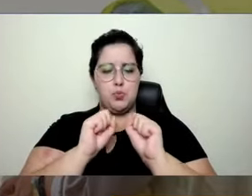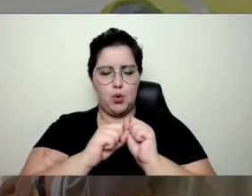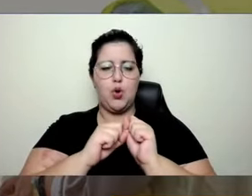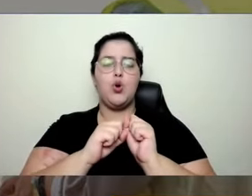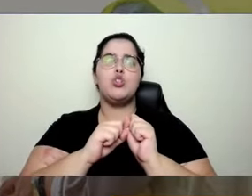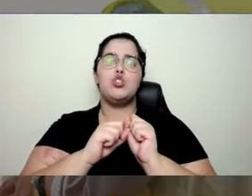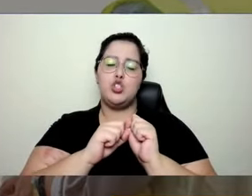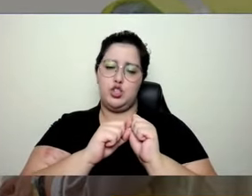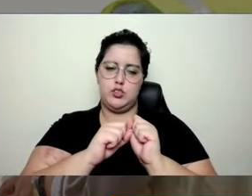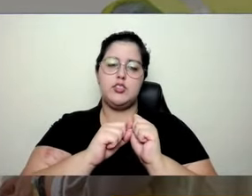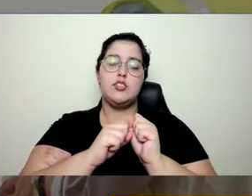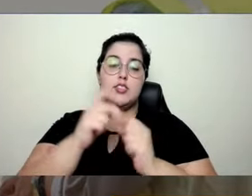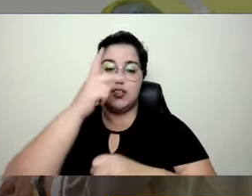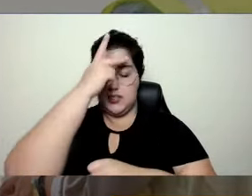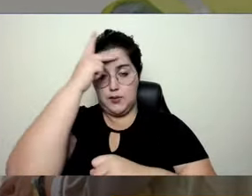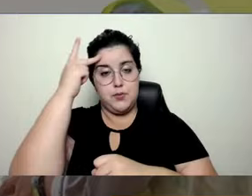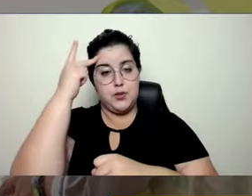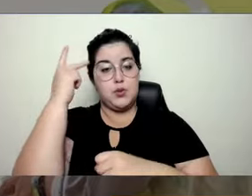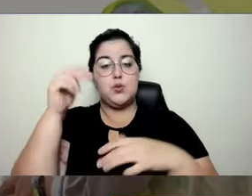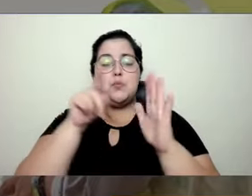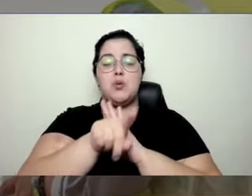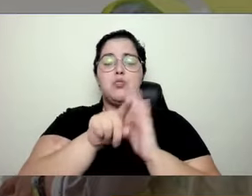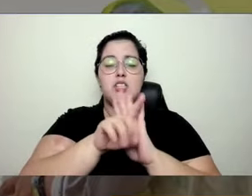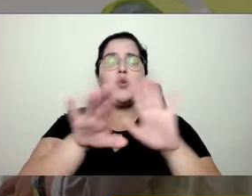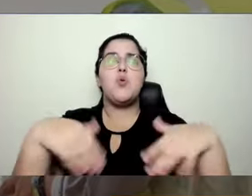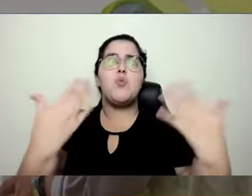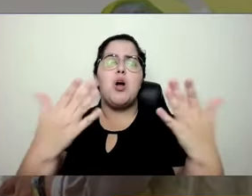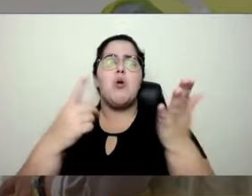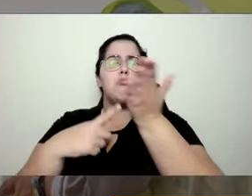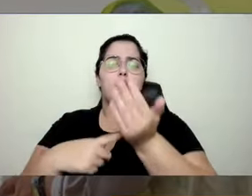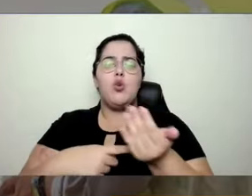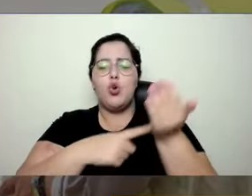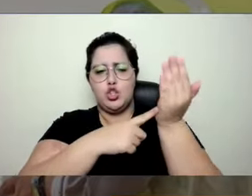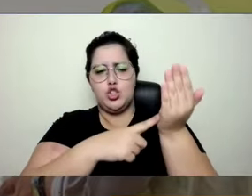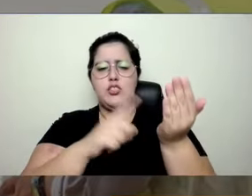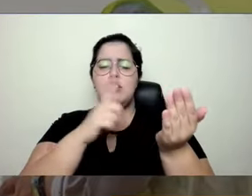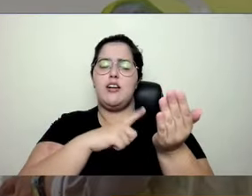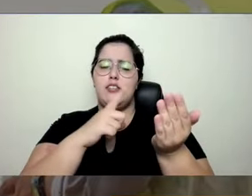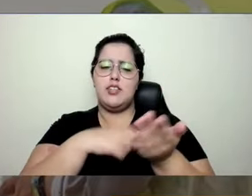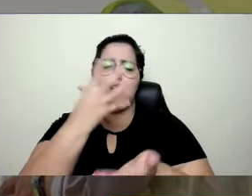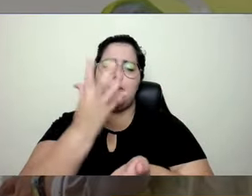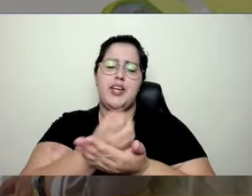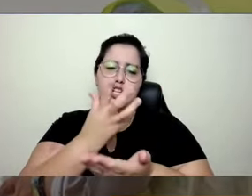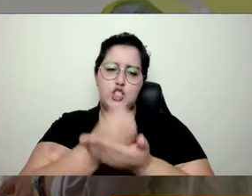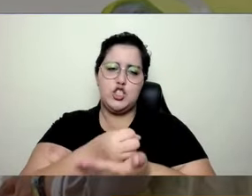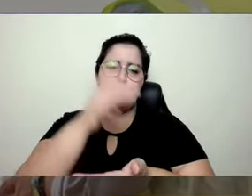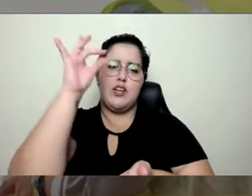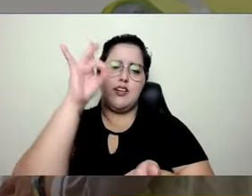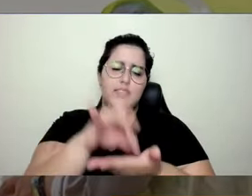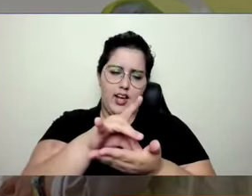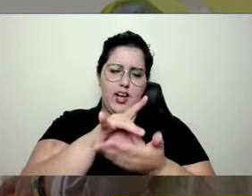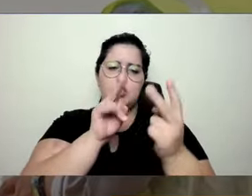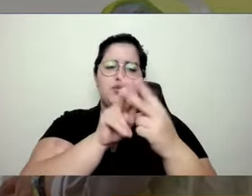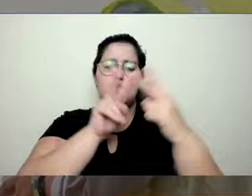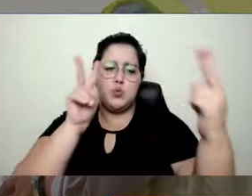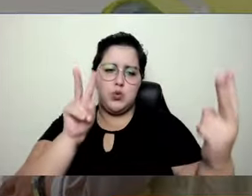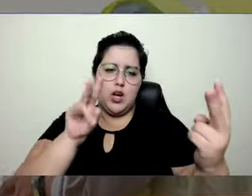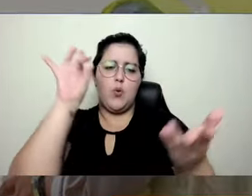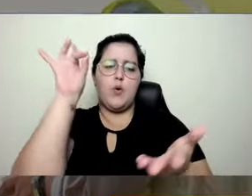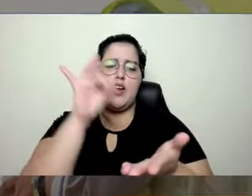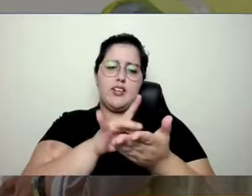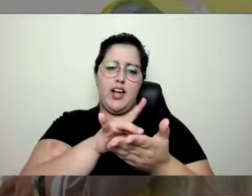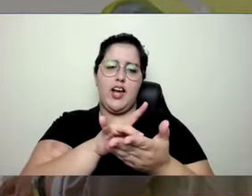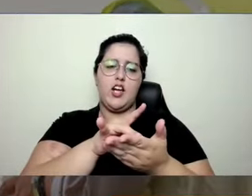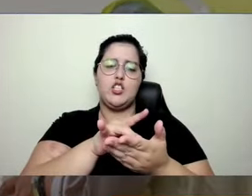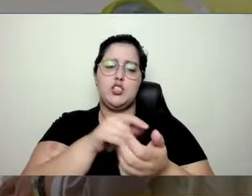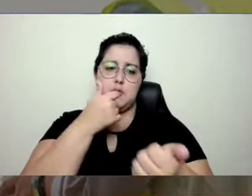poxa, quais são as tecnologias? Aplicativos, realidade virtual, realidade aumentada, que é aquela que você